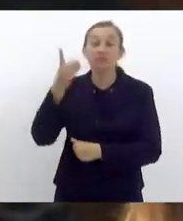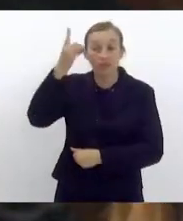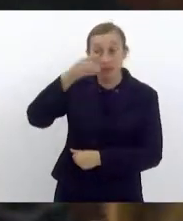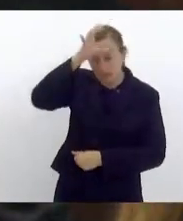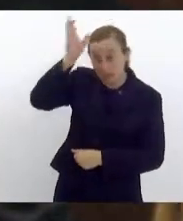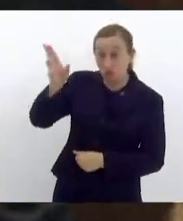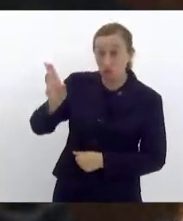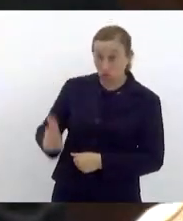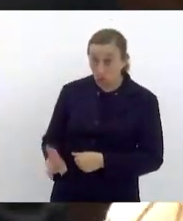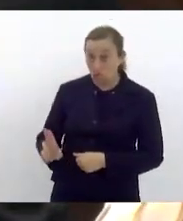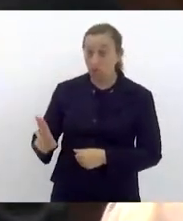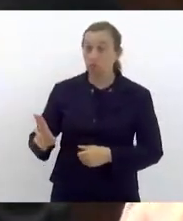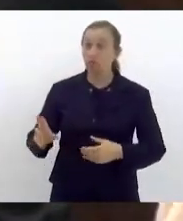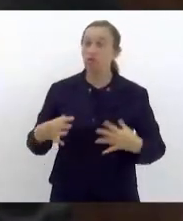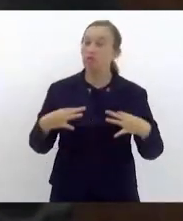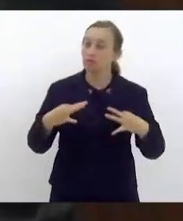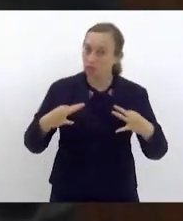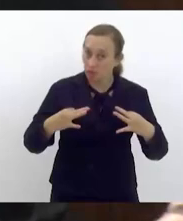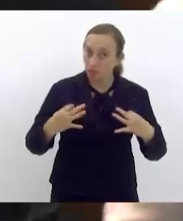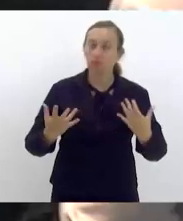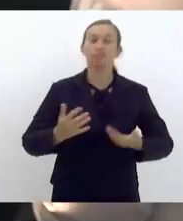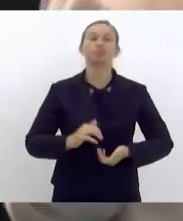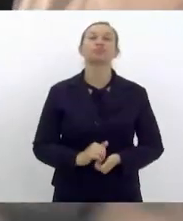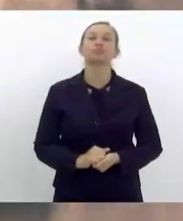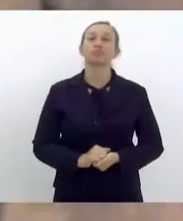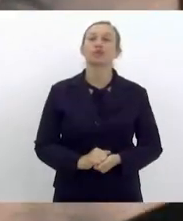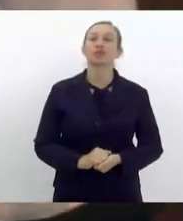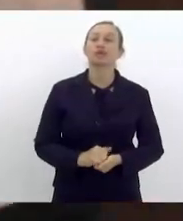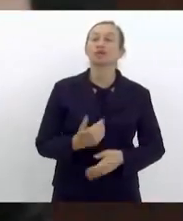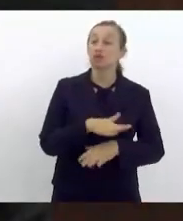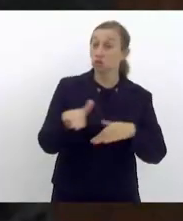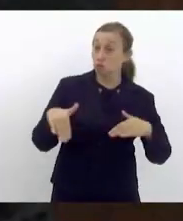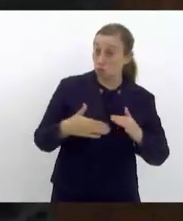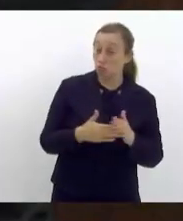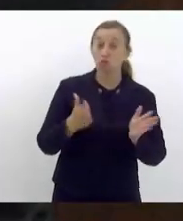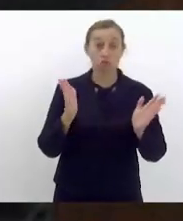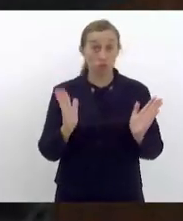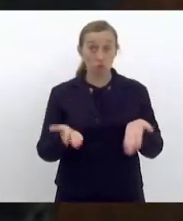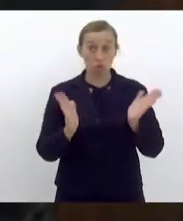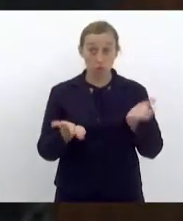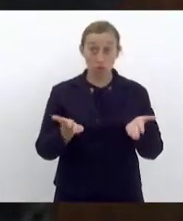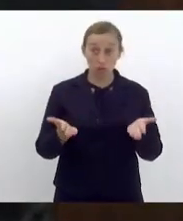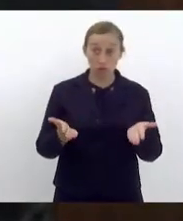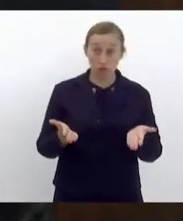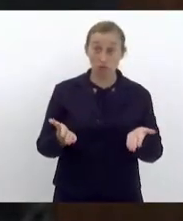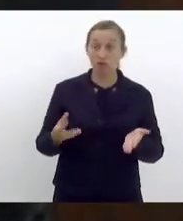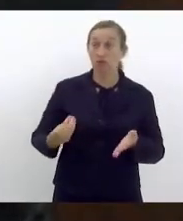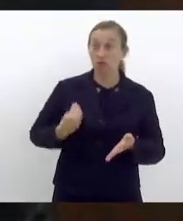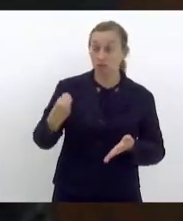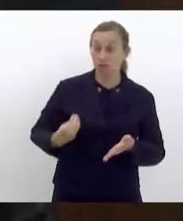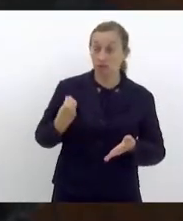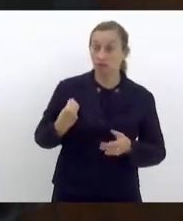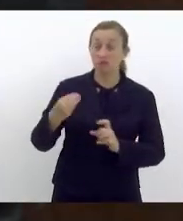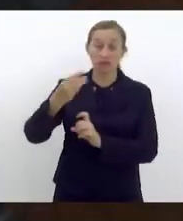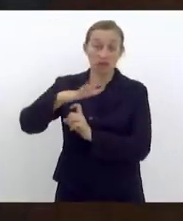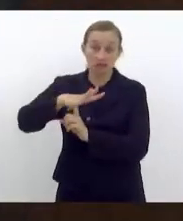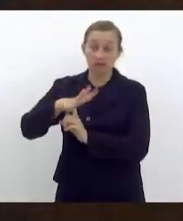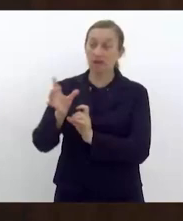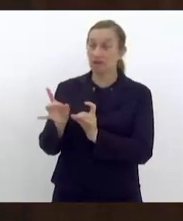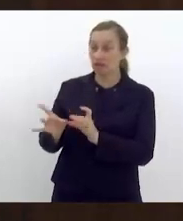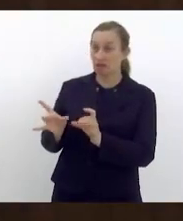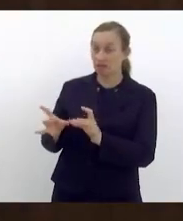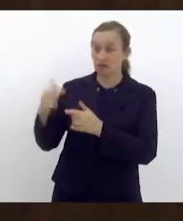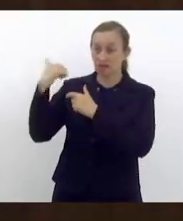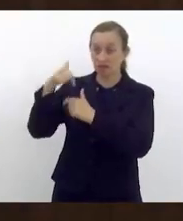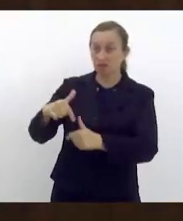nos colocando completamente à disposição daqueles e daquelas que hoje sobrevivem do sustento com a feira de